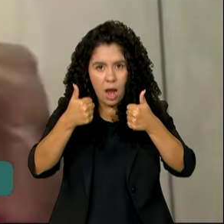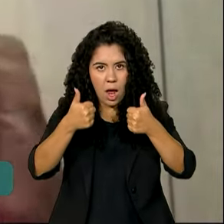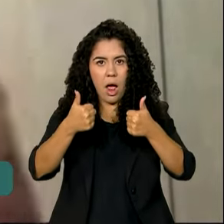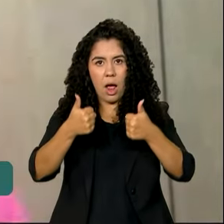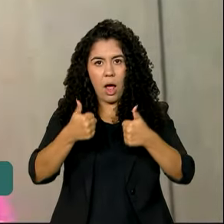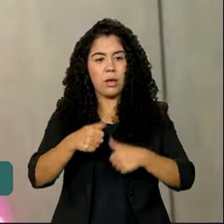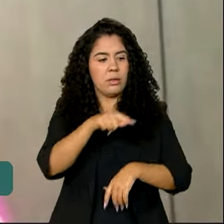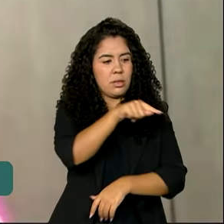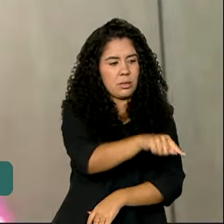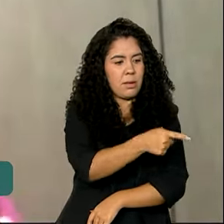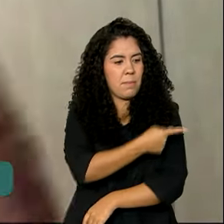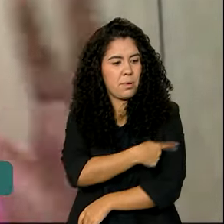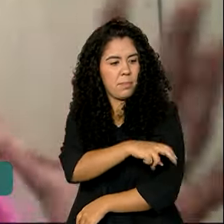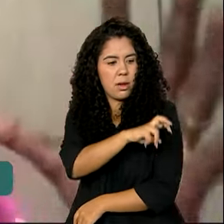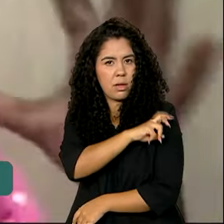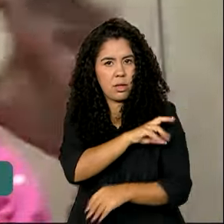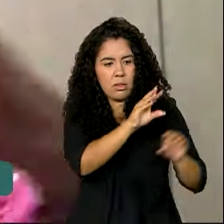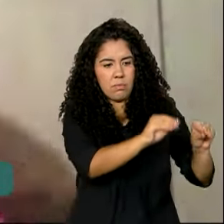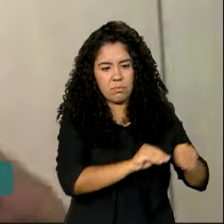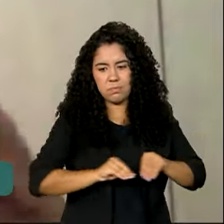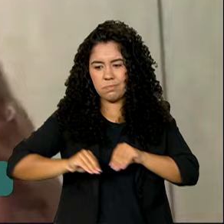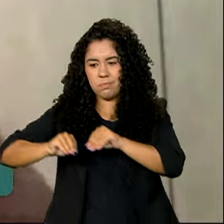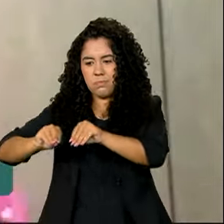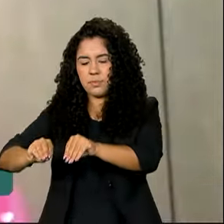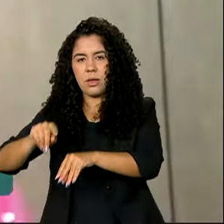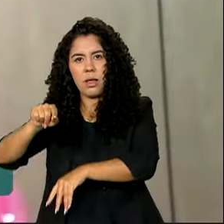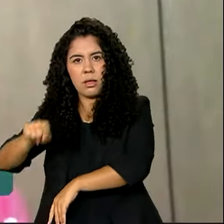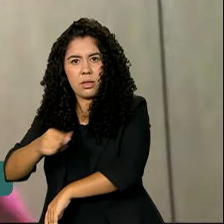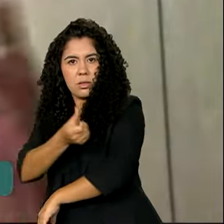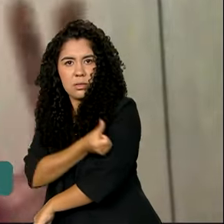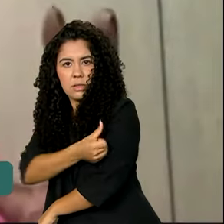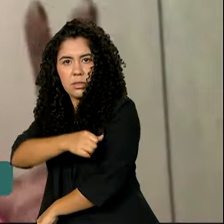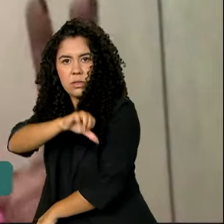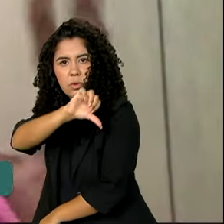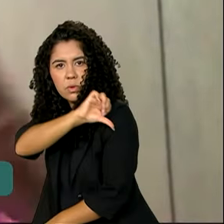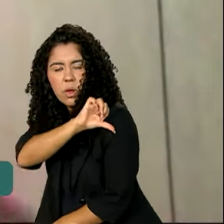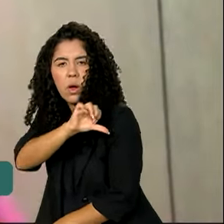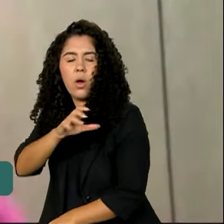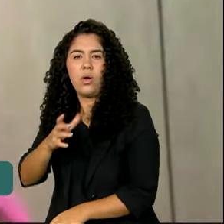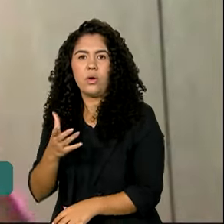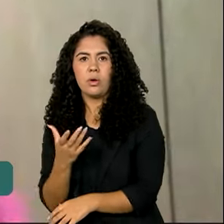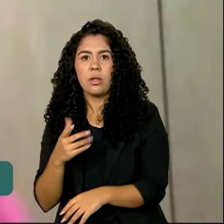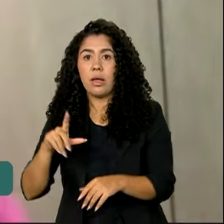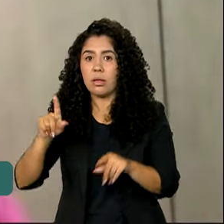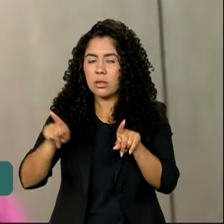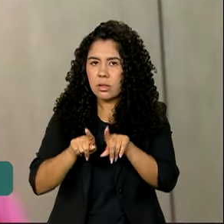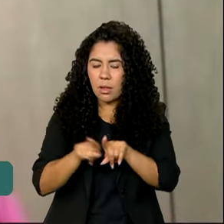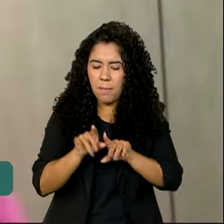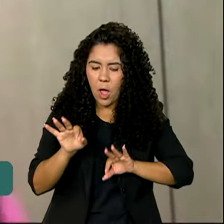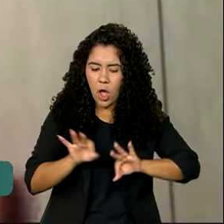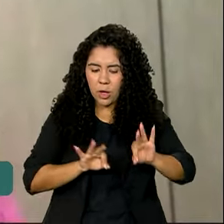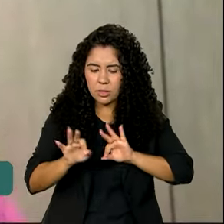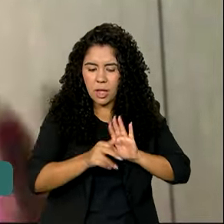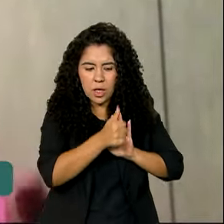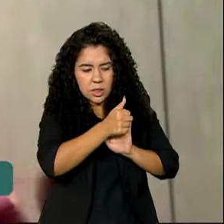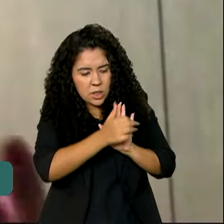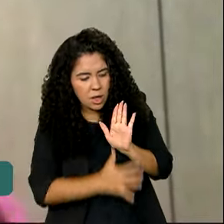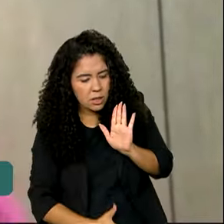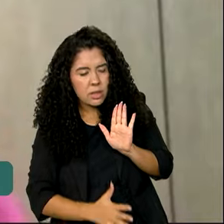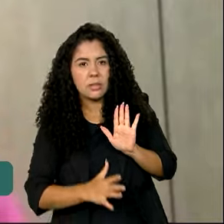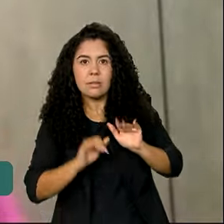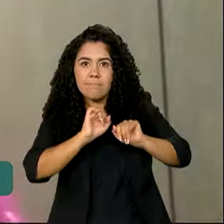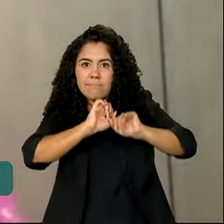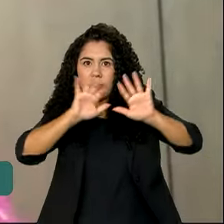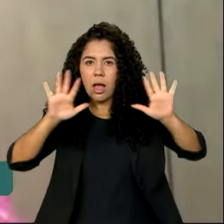sair do quinto ano e vir para o sexto, conectar esses professores, ter diretrizes mais claras para que as redes,